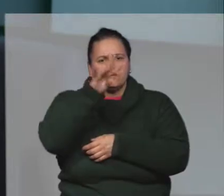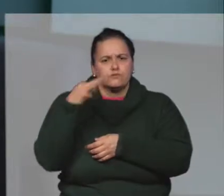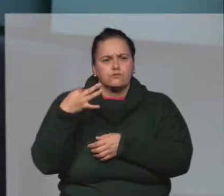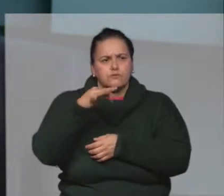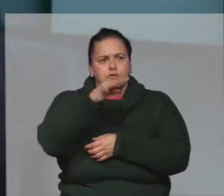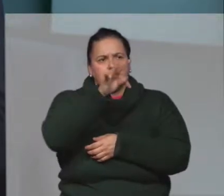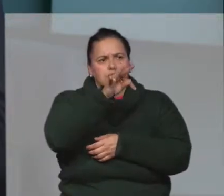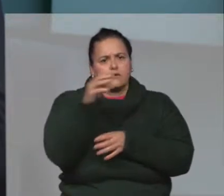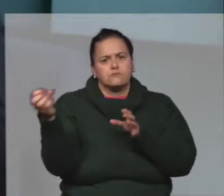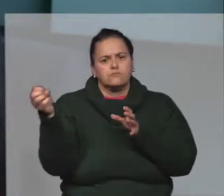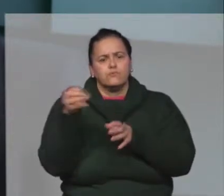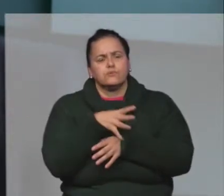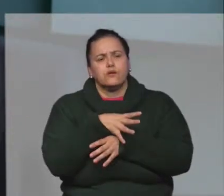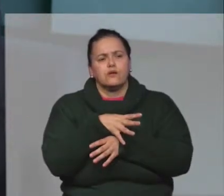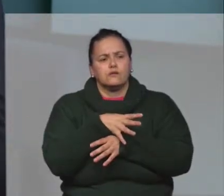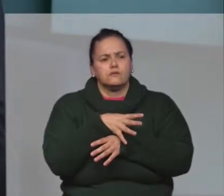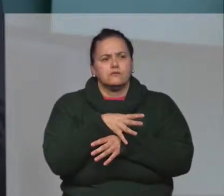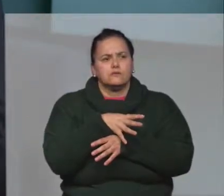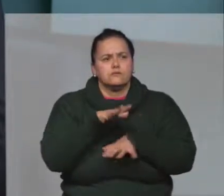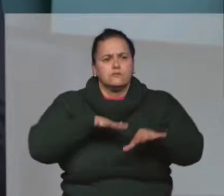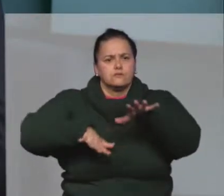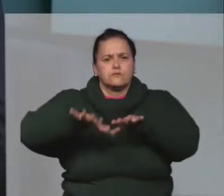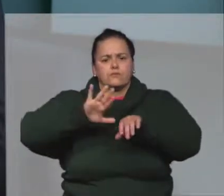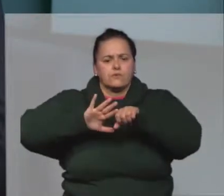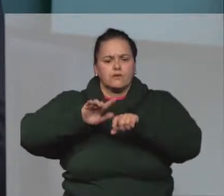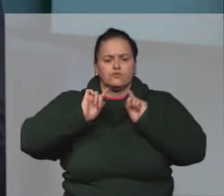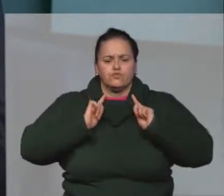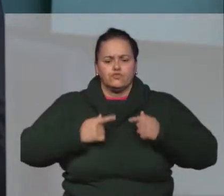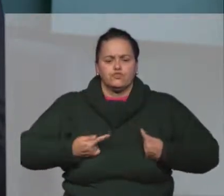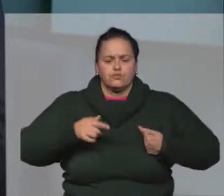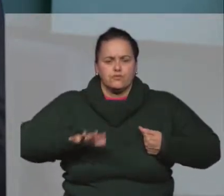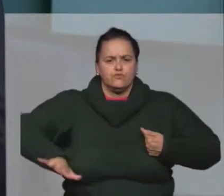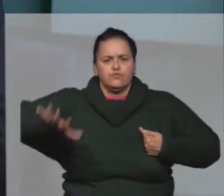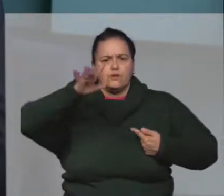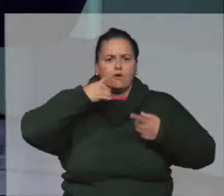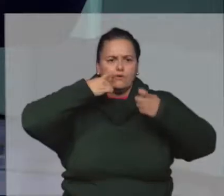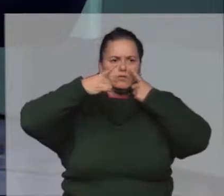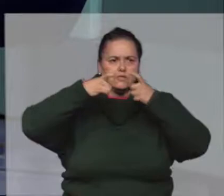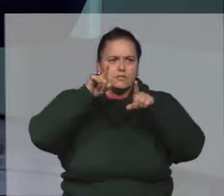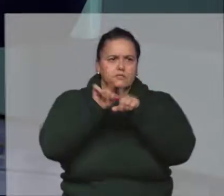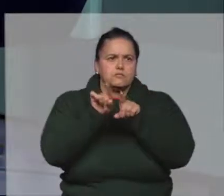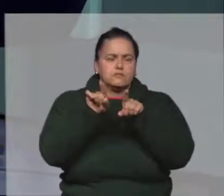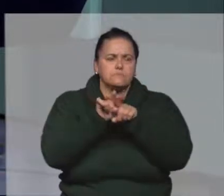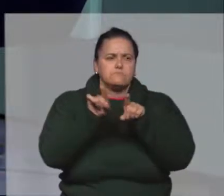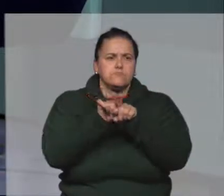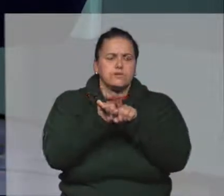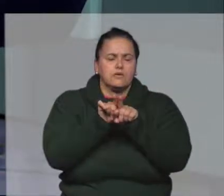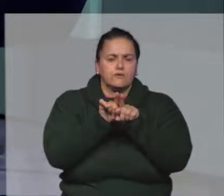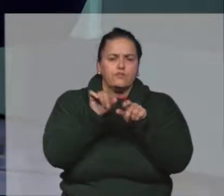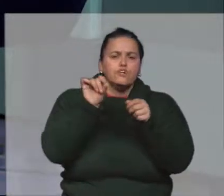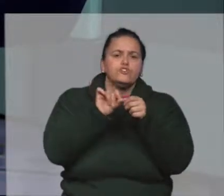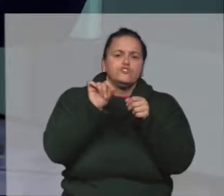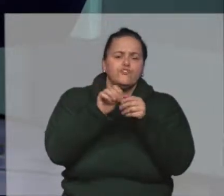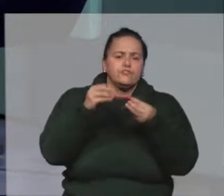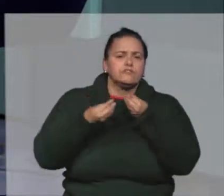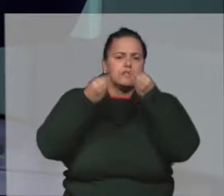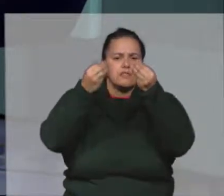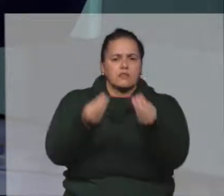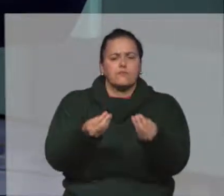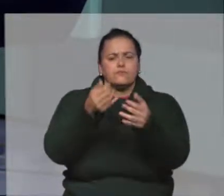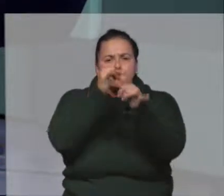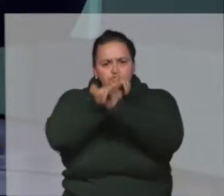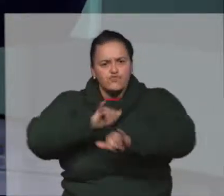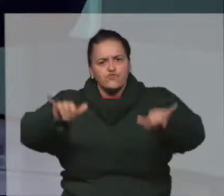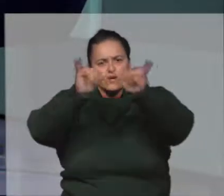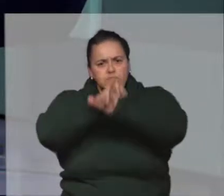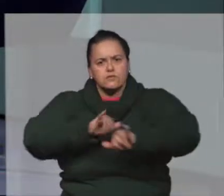técnicas, métodos e ferramentas modernos e atuais no ambiente da gestão em geral. E o interessante também é que, quando a gente fez esse lançamento